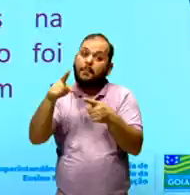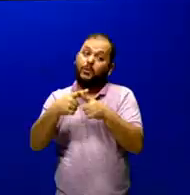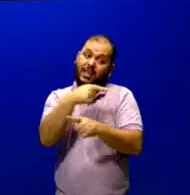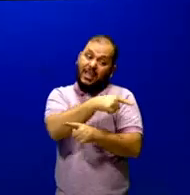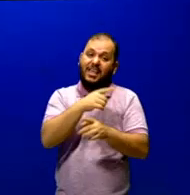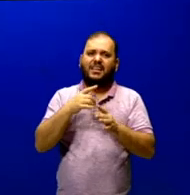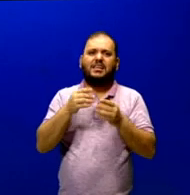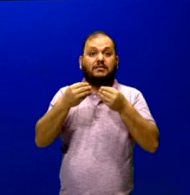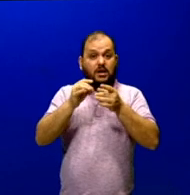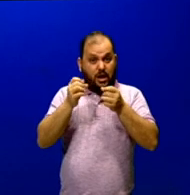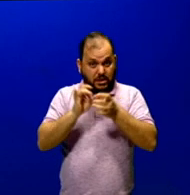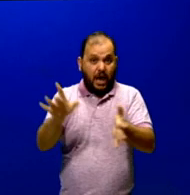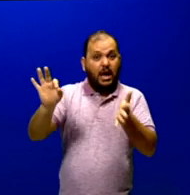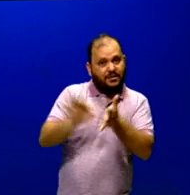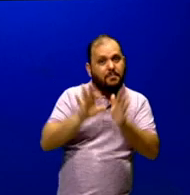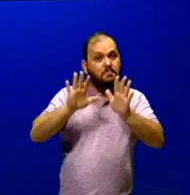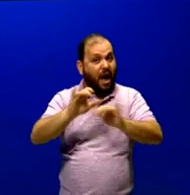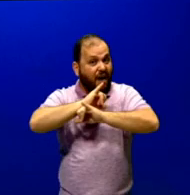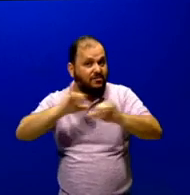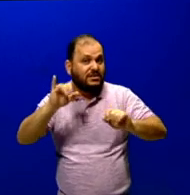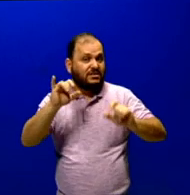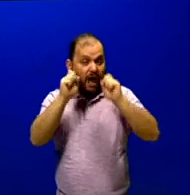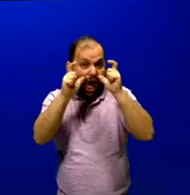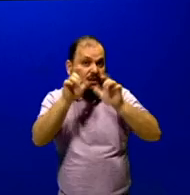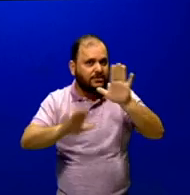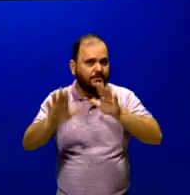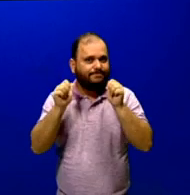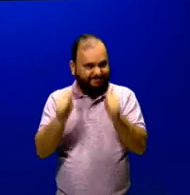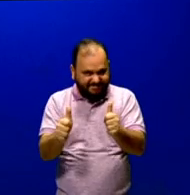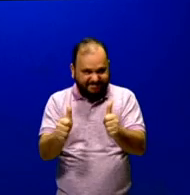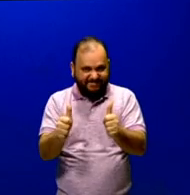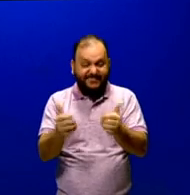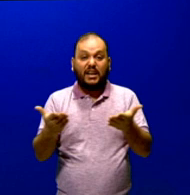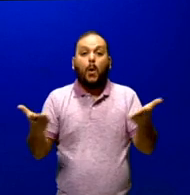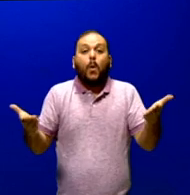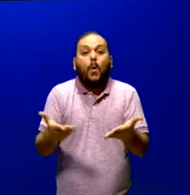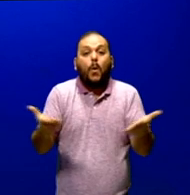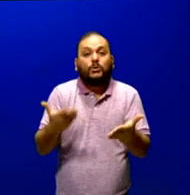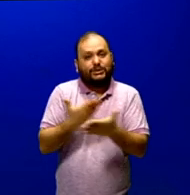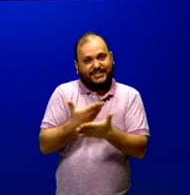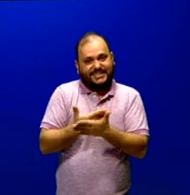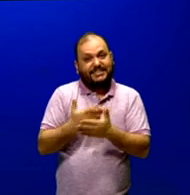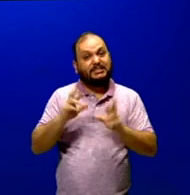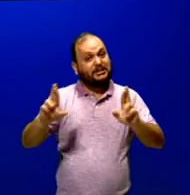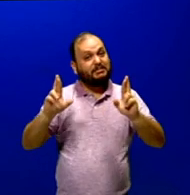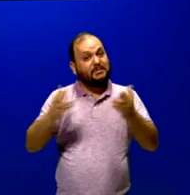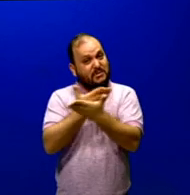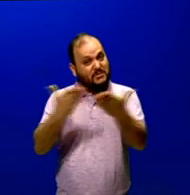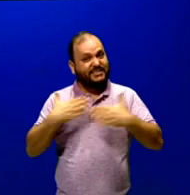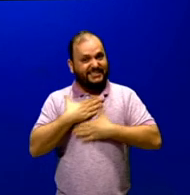alerta. Certo? Então é isso. Essa é a nossa aula de hoje. Eu espero que vocês tenham gostado.